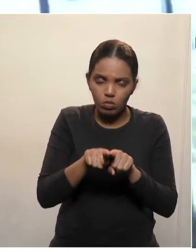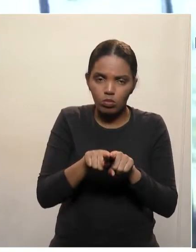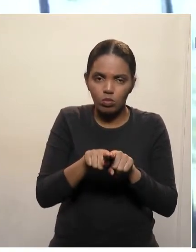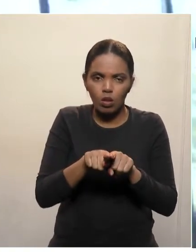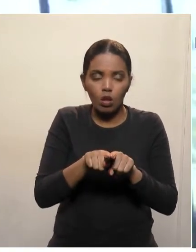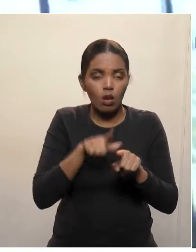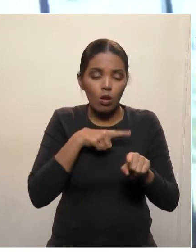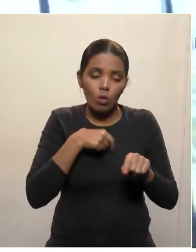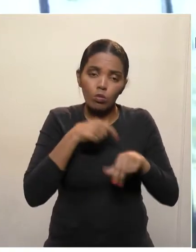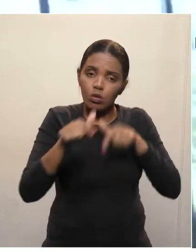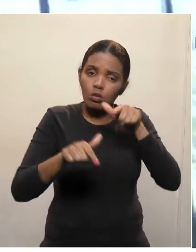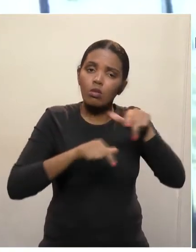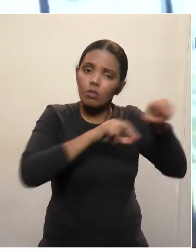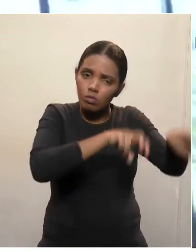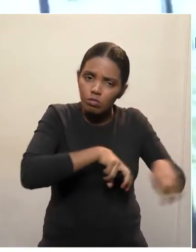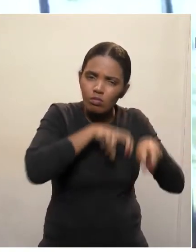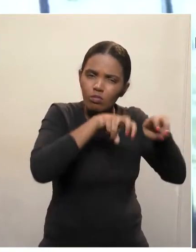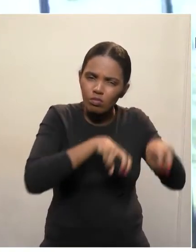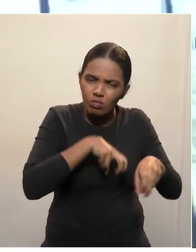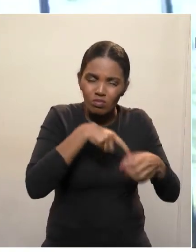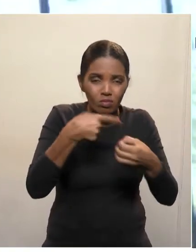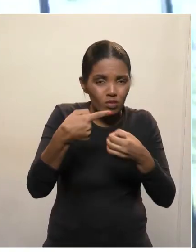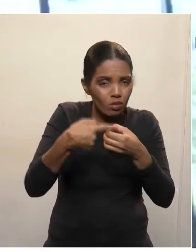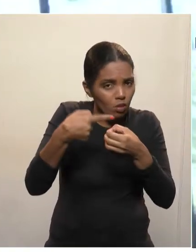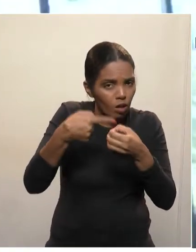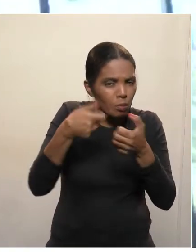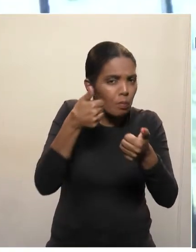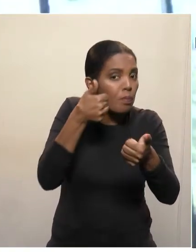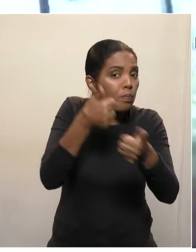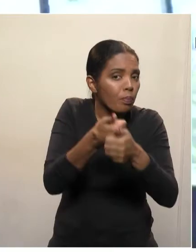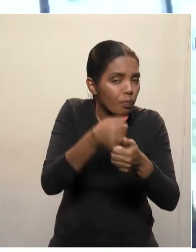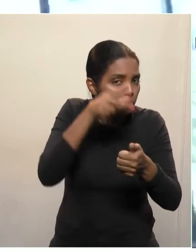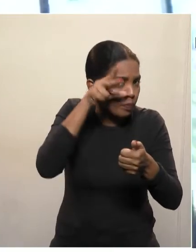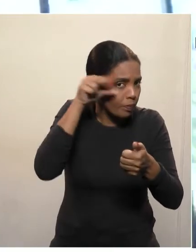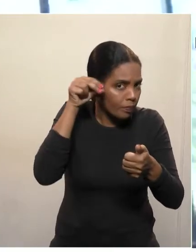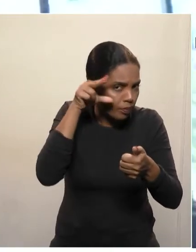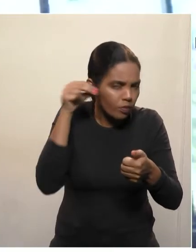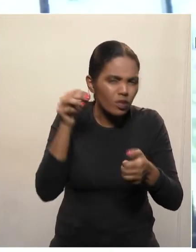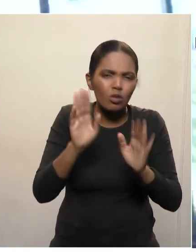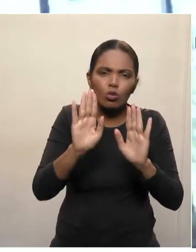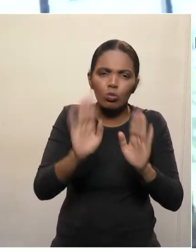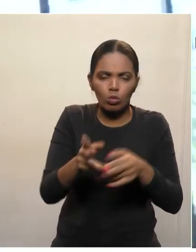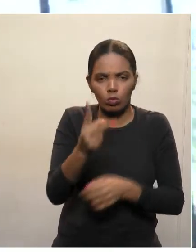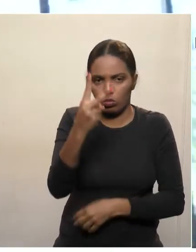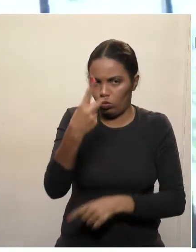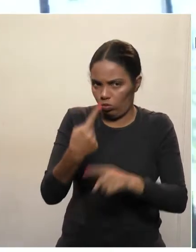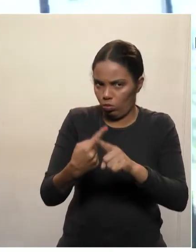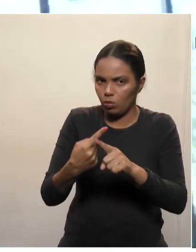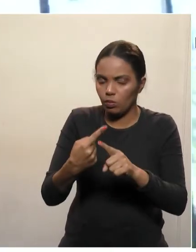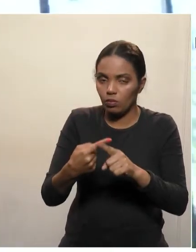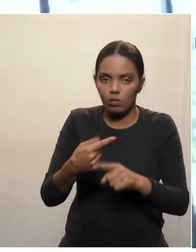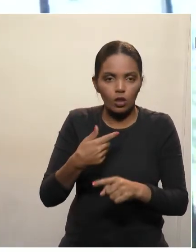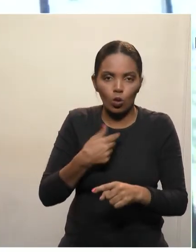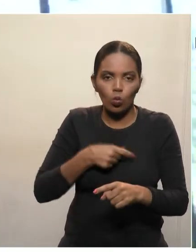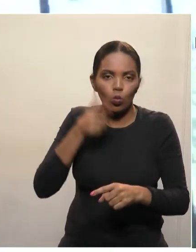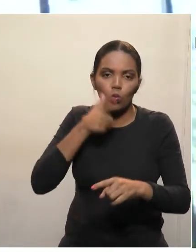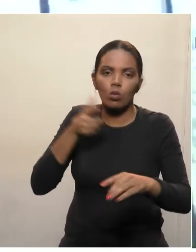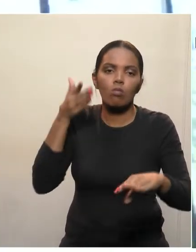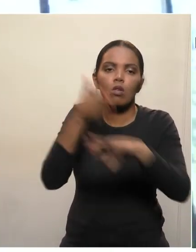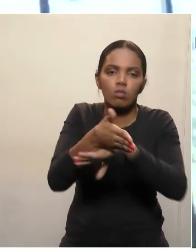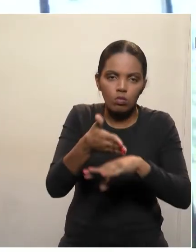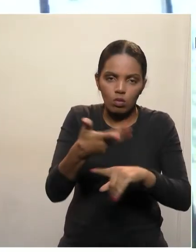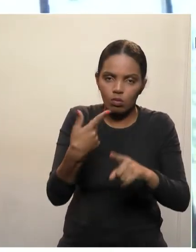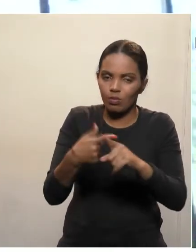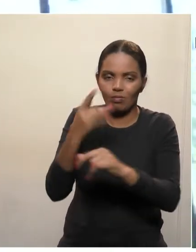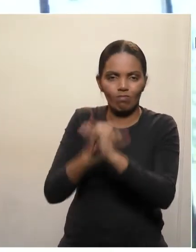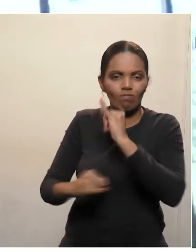fazenda, é num distrito de Guarapuava, e já por duas vezes eu perdi o acesso, porque a